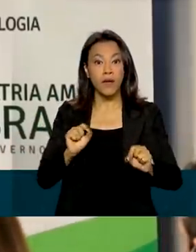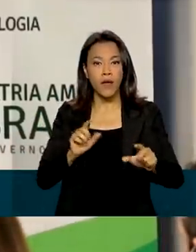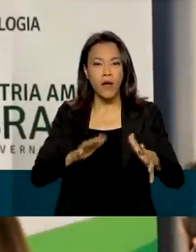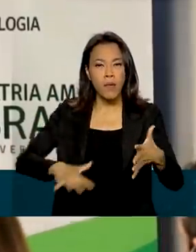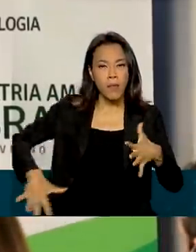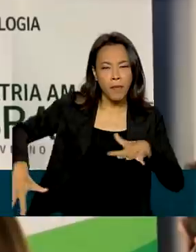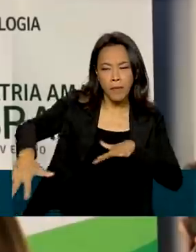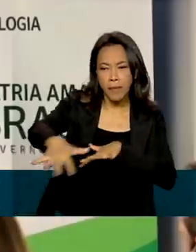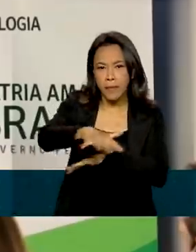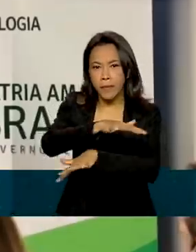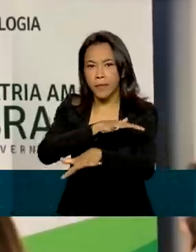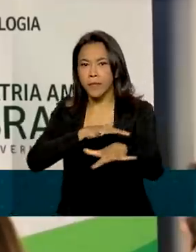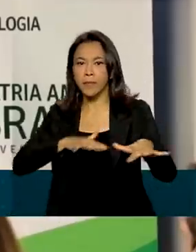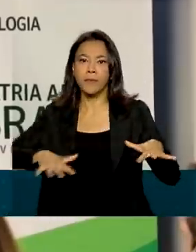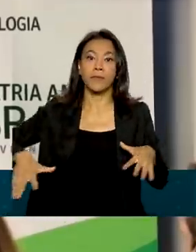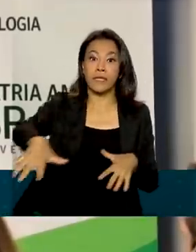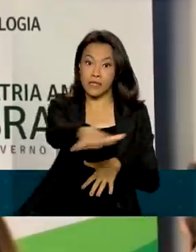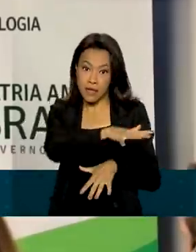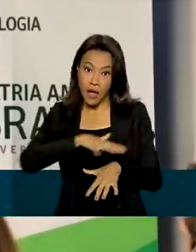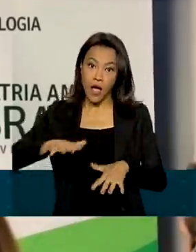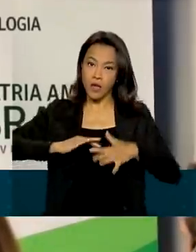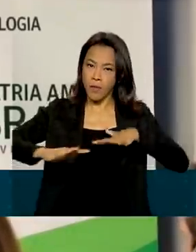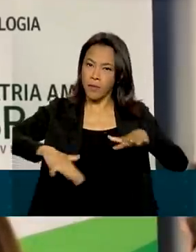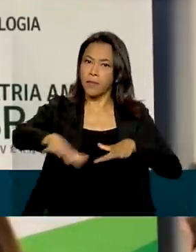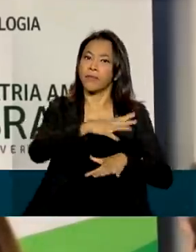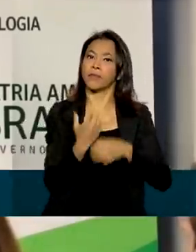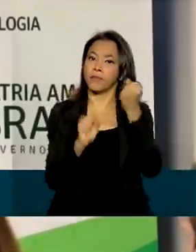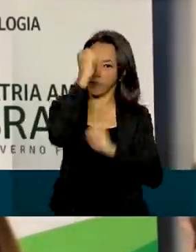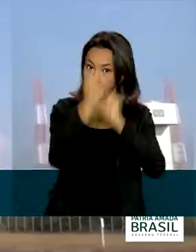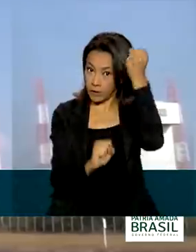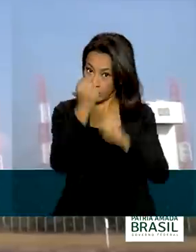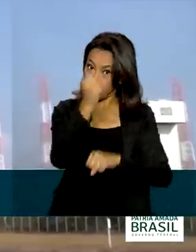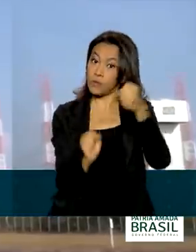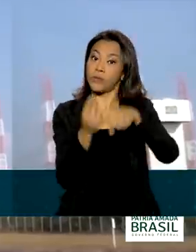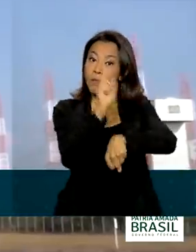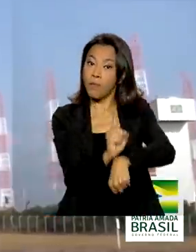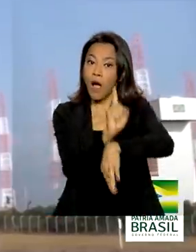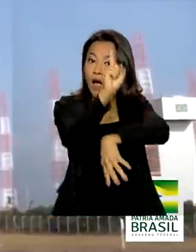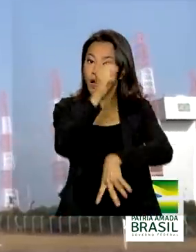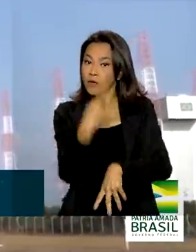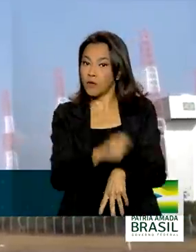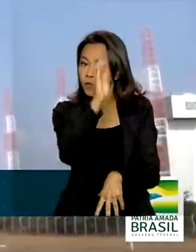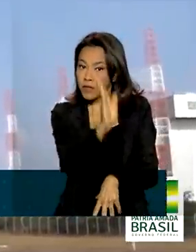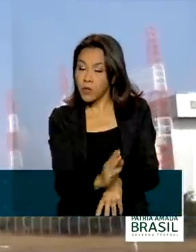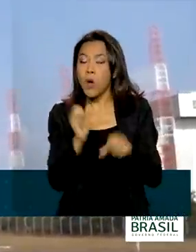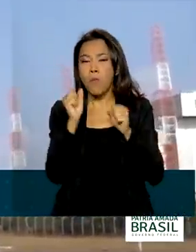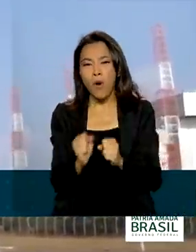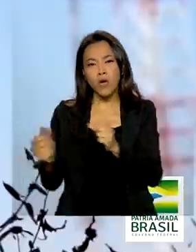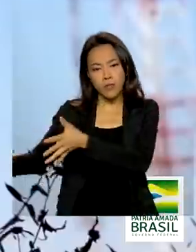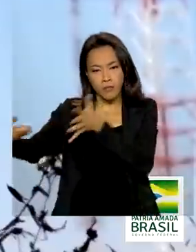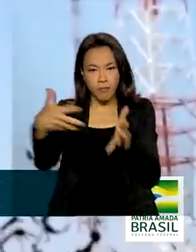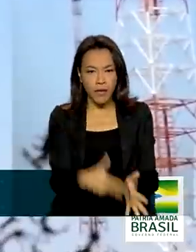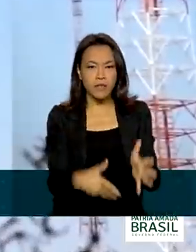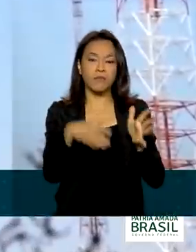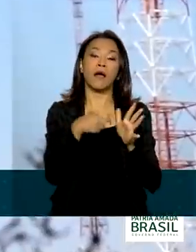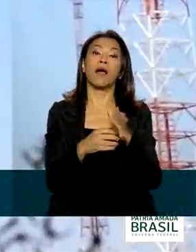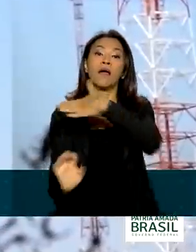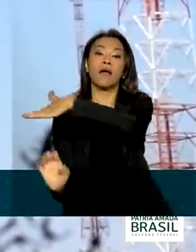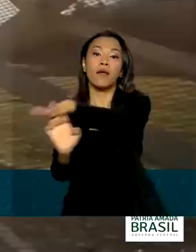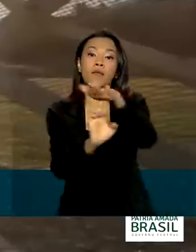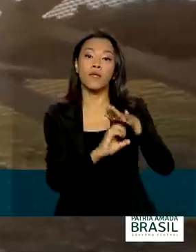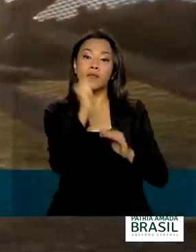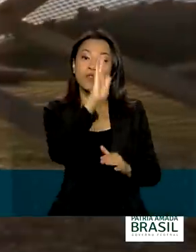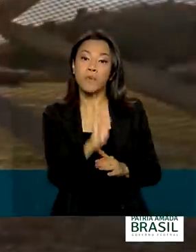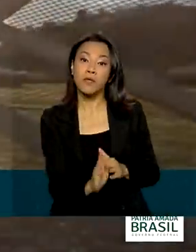o ecossistema produtivo do setor aéreo espacial do Brasil. Podem participar da chamada pública empresas brasileiras de